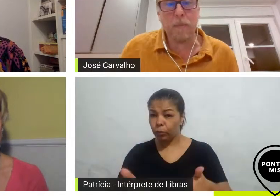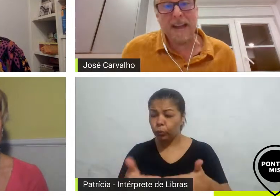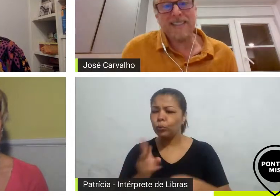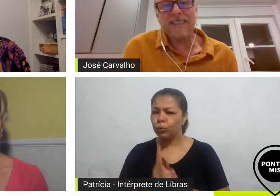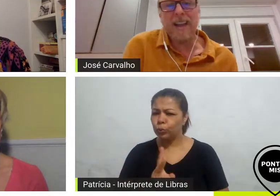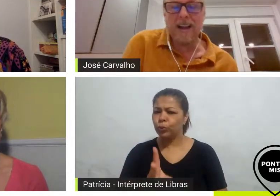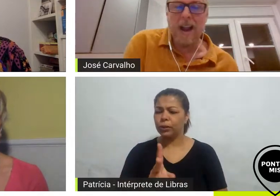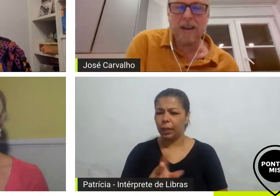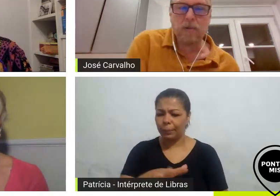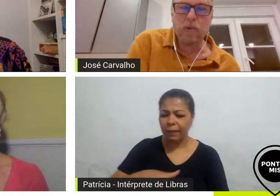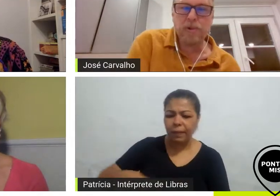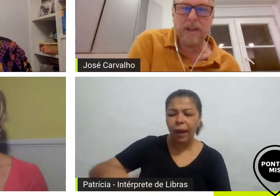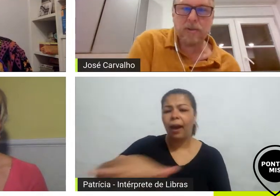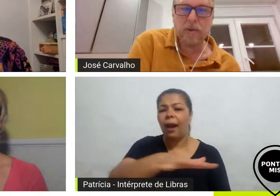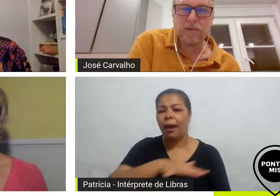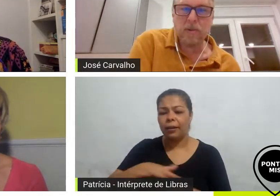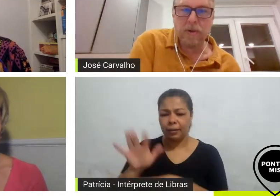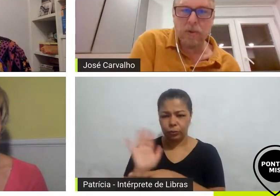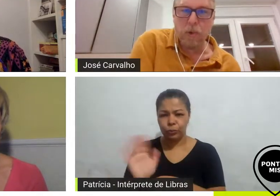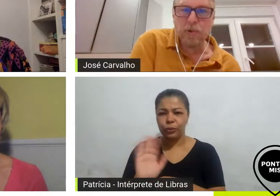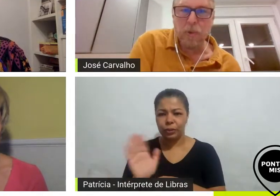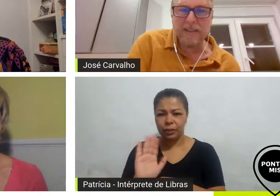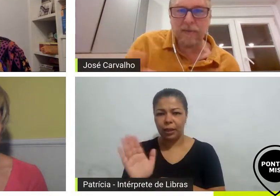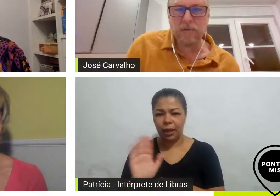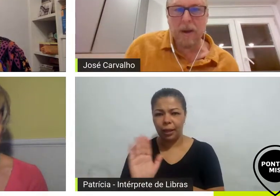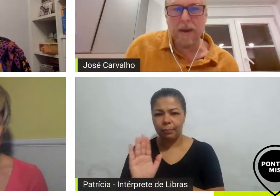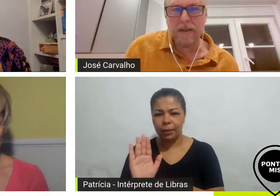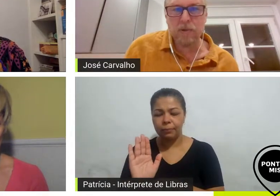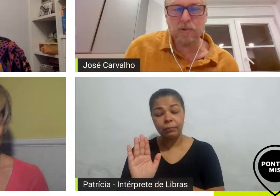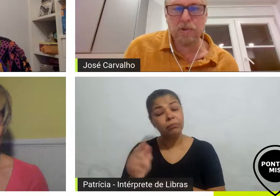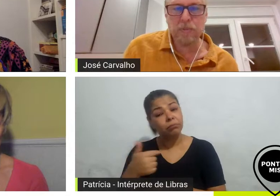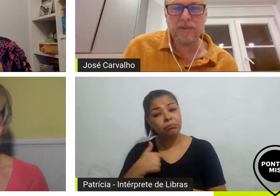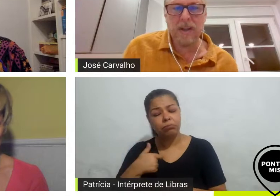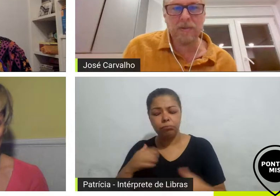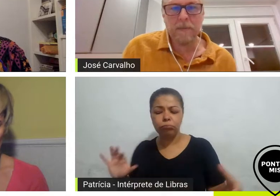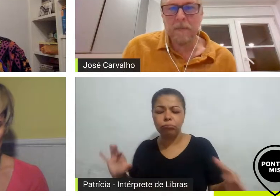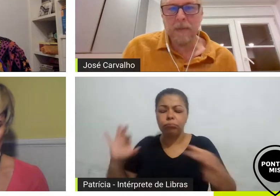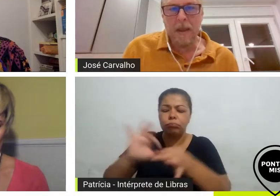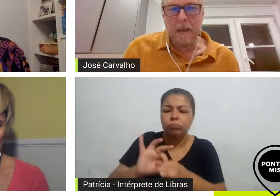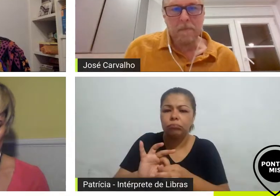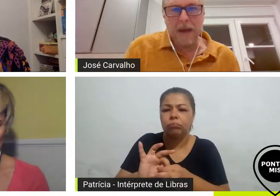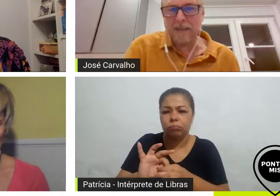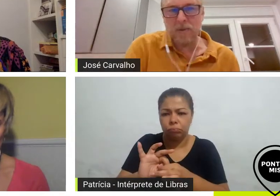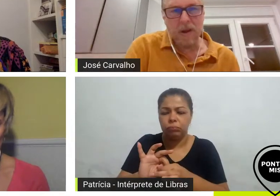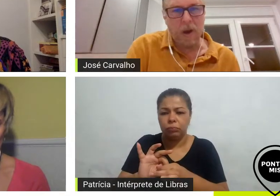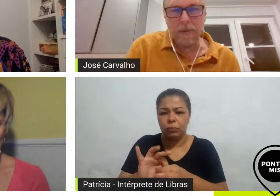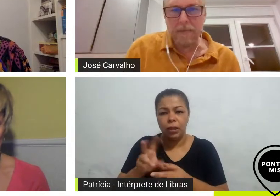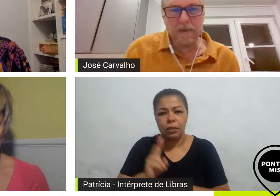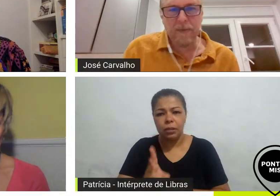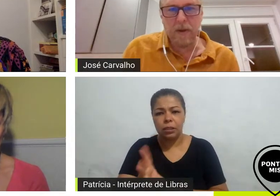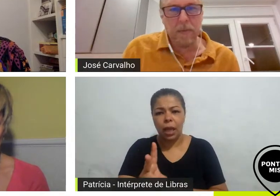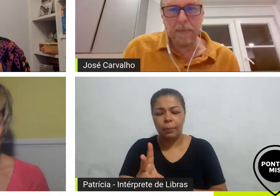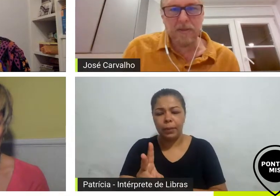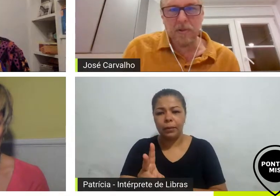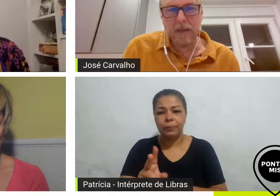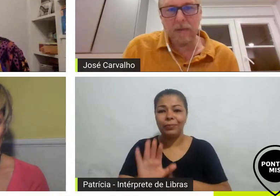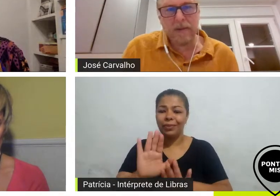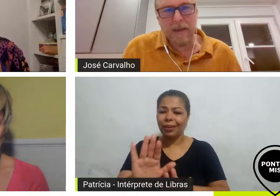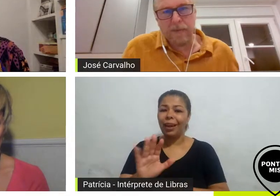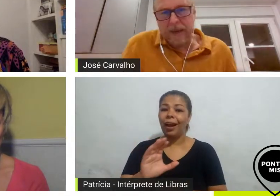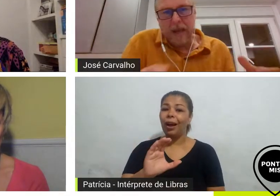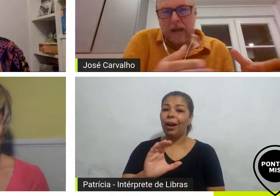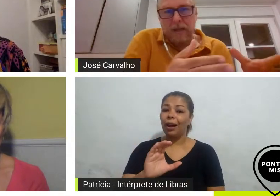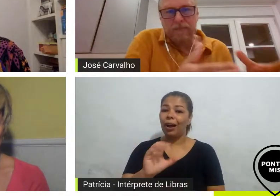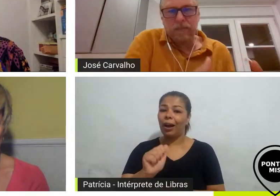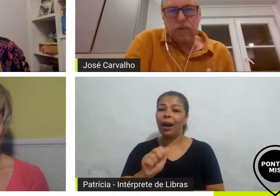estou mais integrado com os diretores com os quais eu venho trabalhando nos últimos anos mas o Carl para mim foi uma pessoa